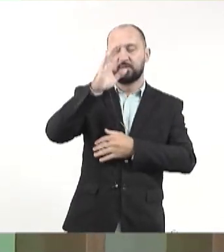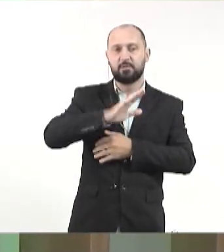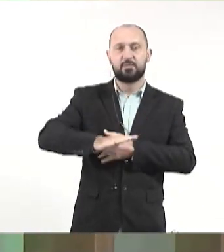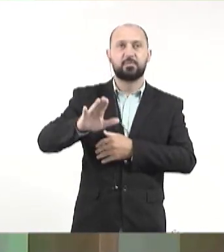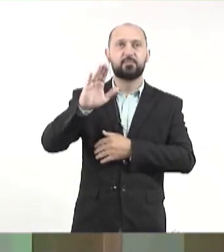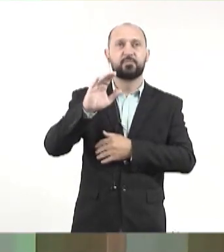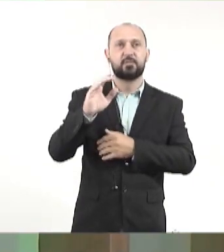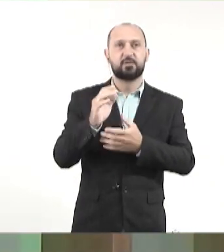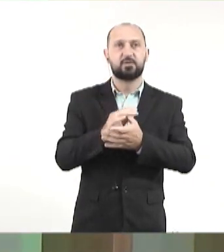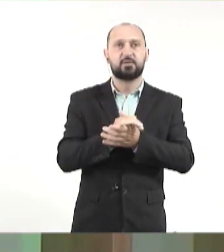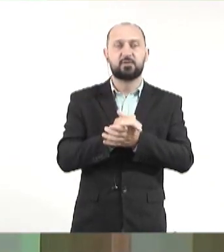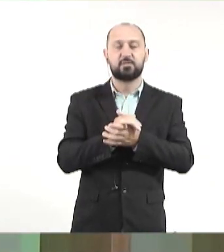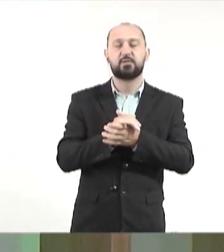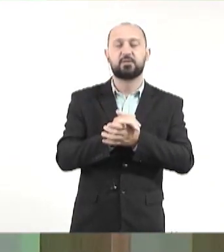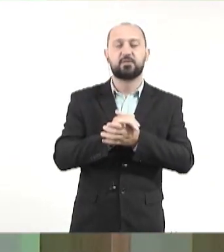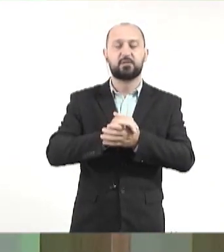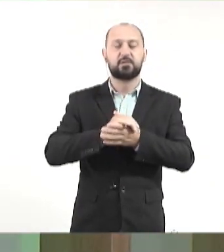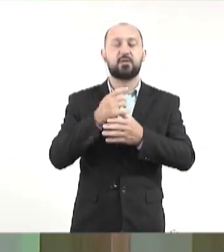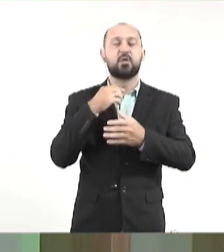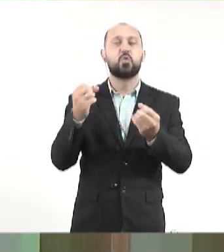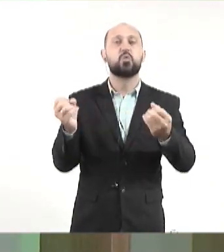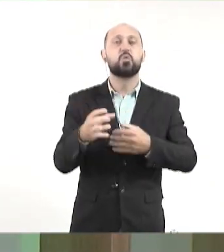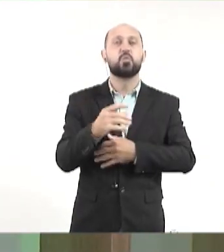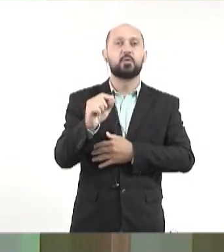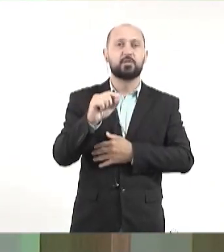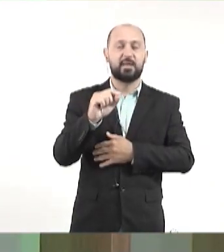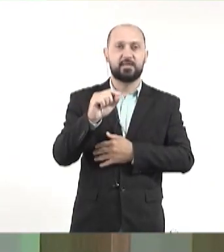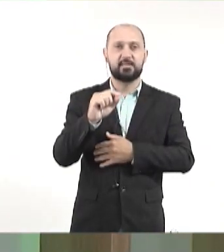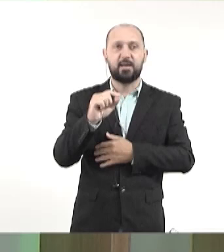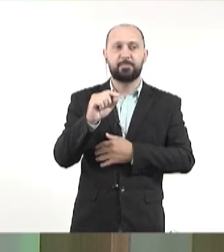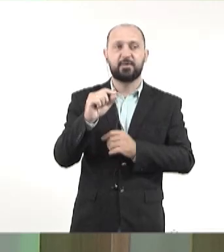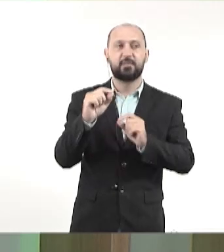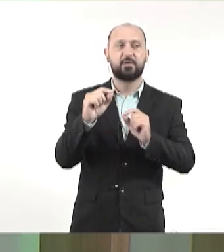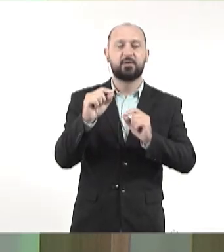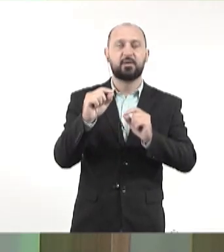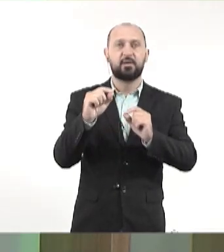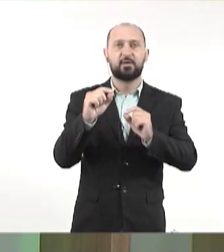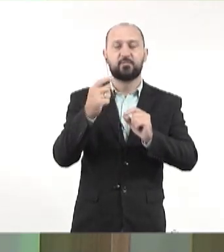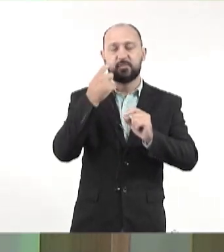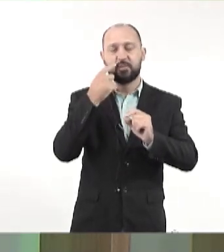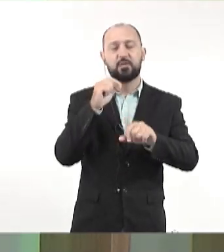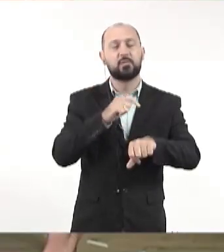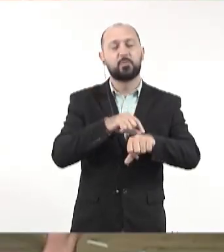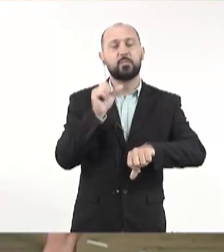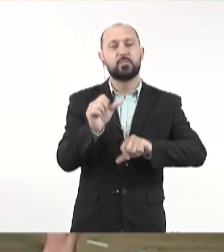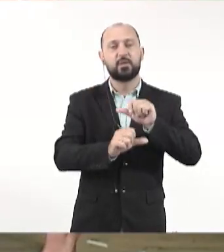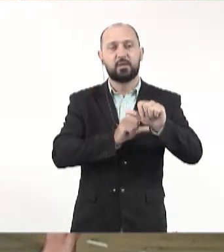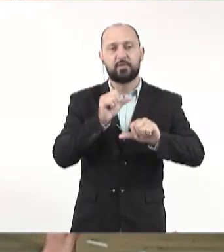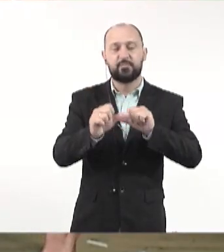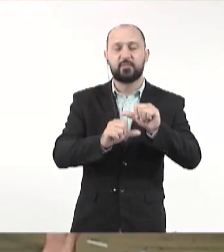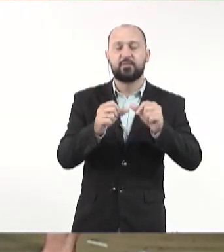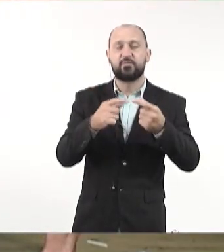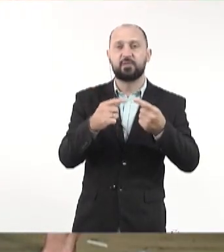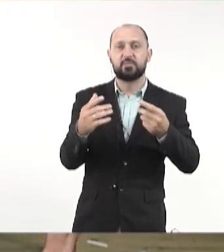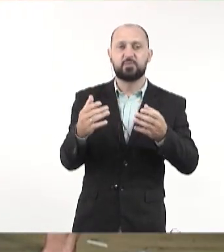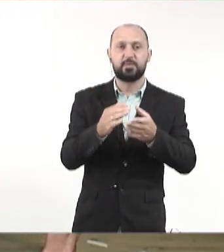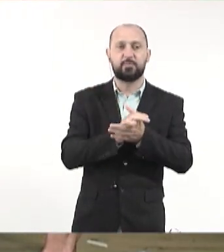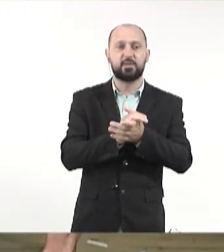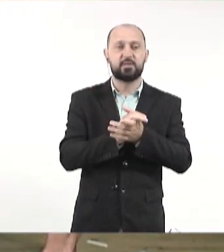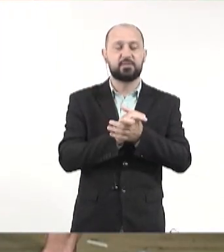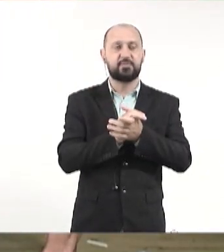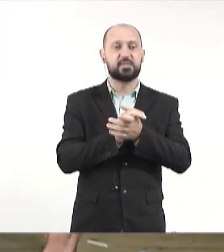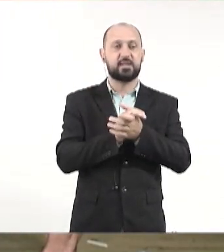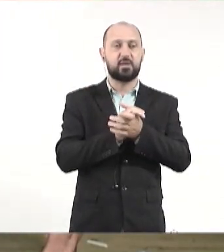já posto na nossa Constituição, recente, de dezembro de 23 e que estamos num processo de regulamentação, então também